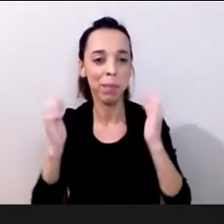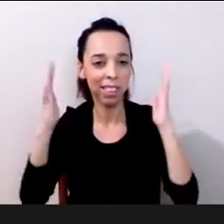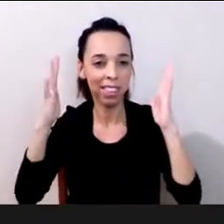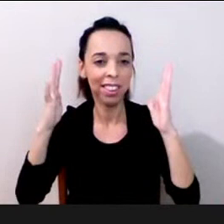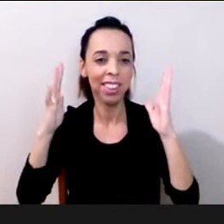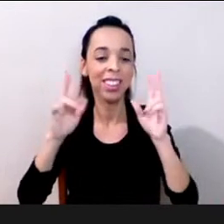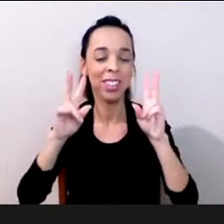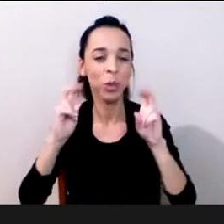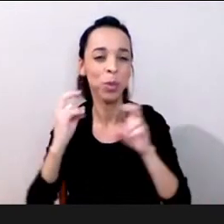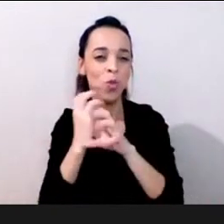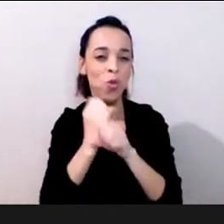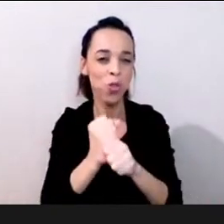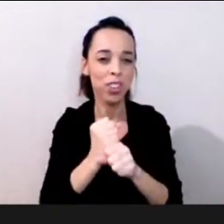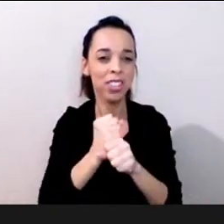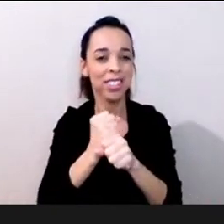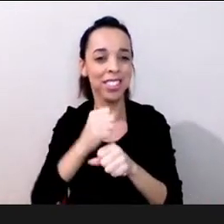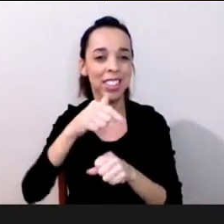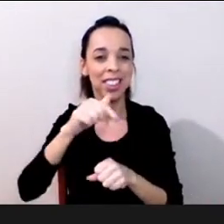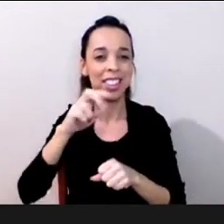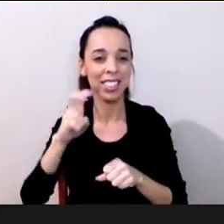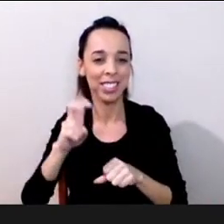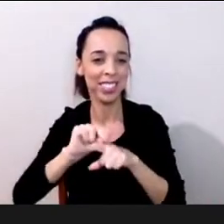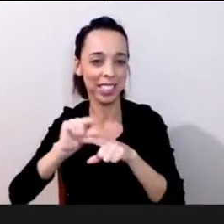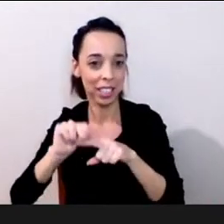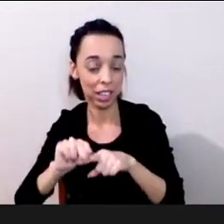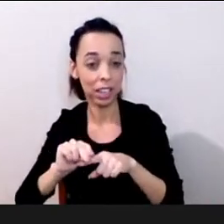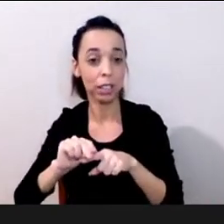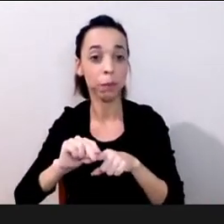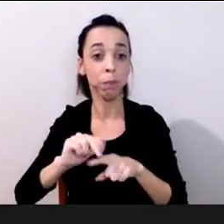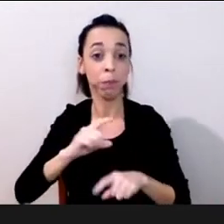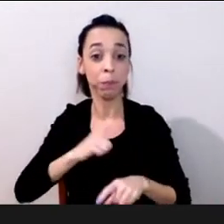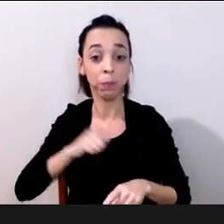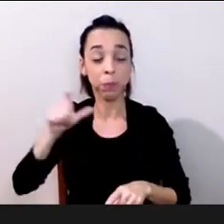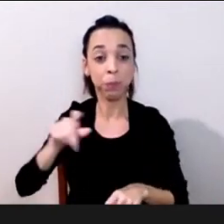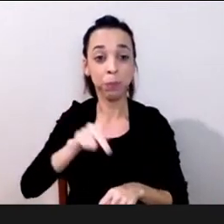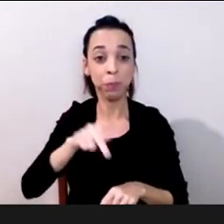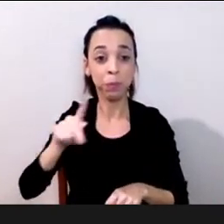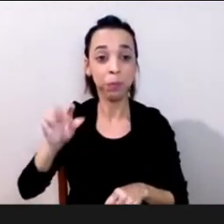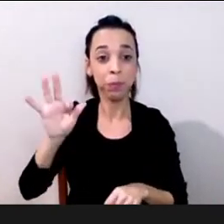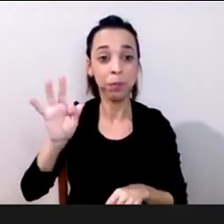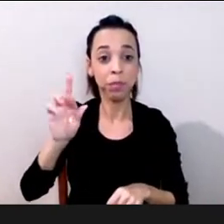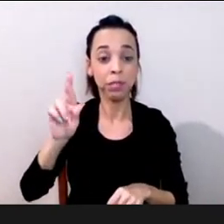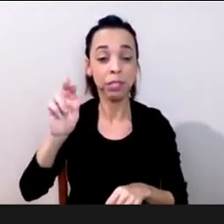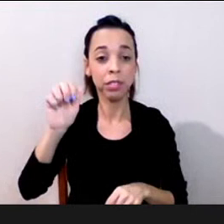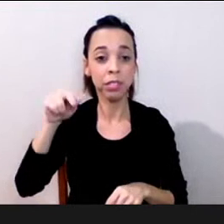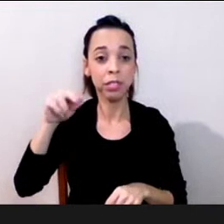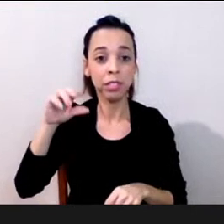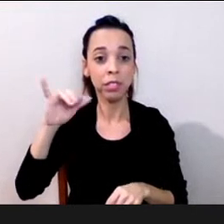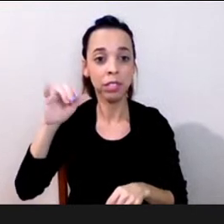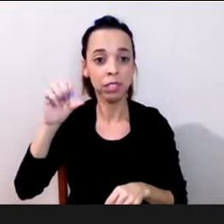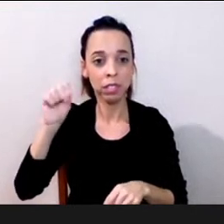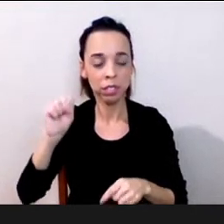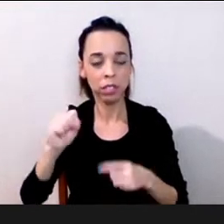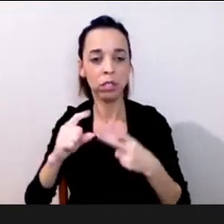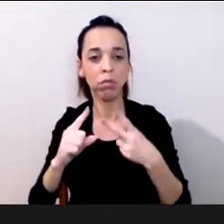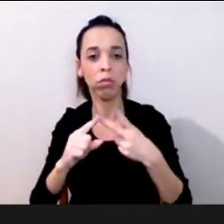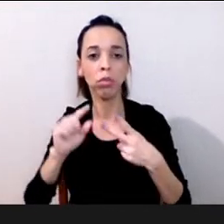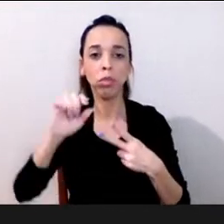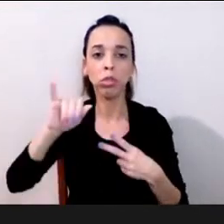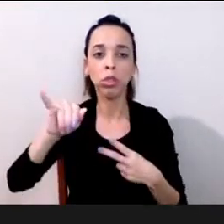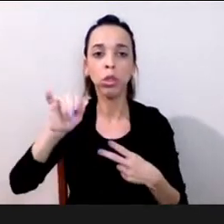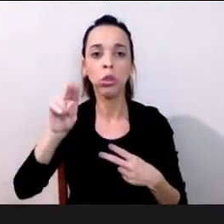onde nós contaremos com a presença do professor Francisco Cordão e do Jurandir dos Santos e onde nós vamos fazer